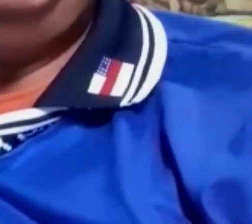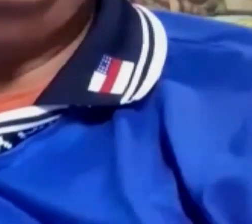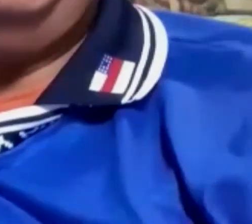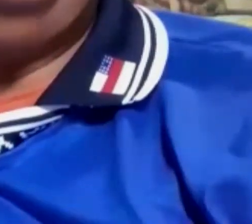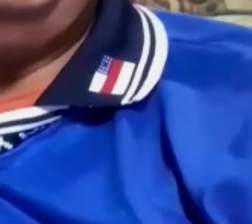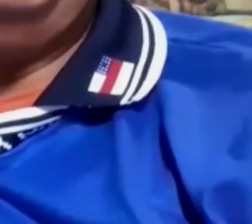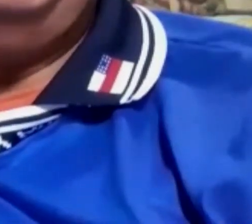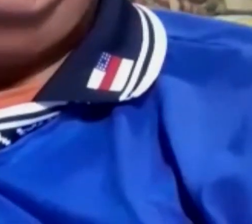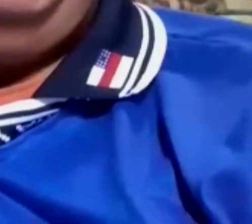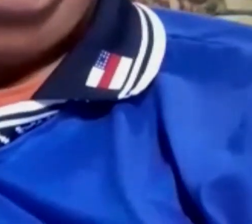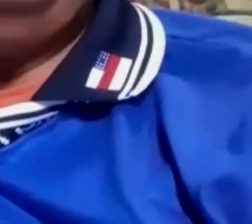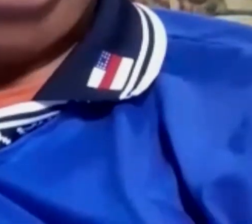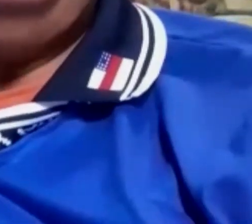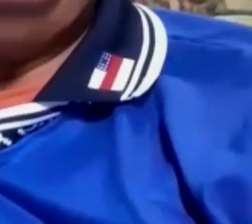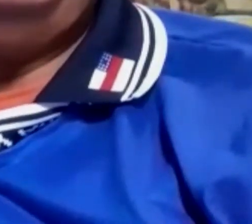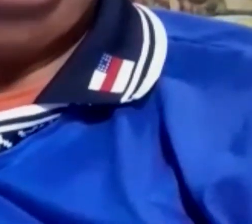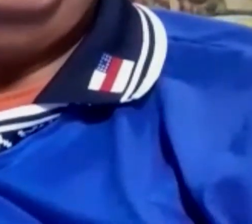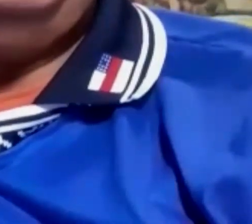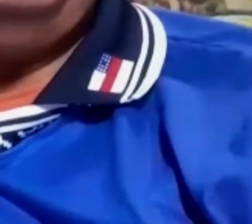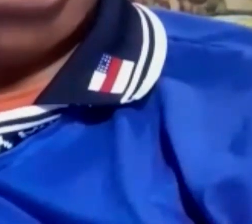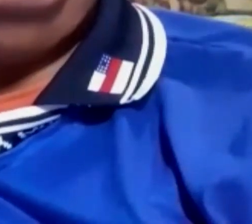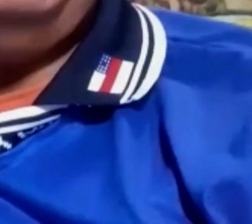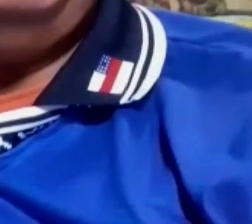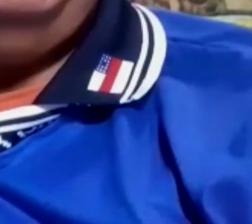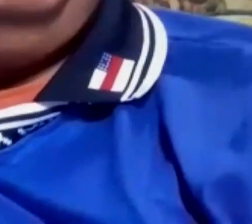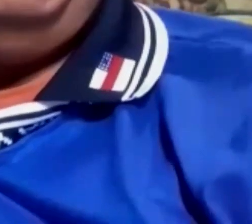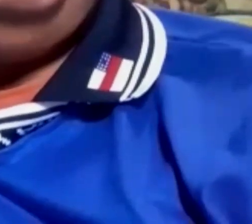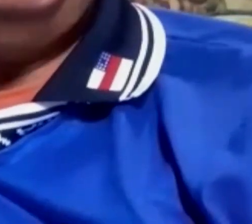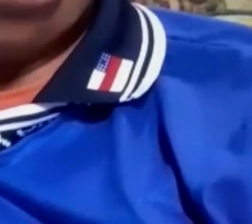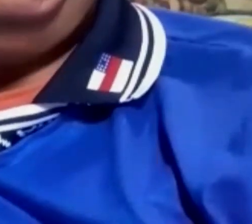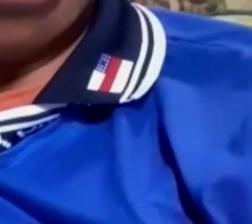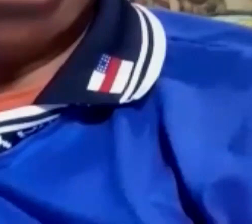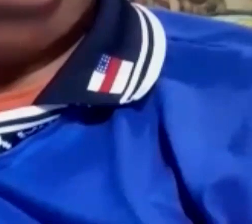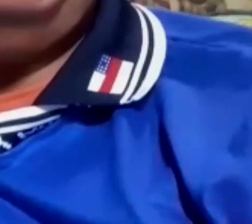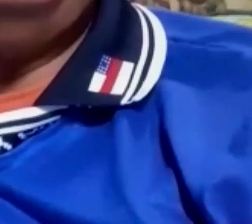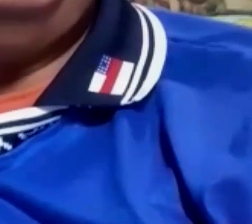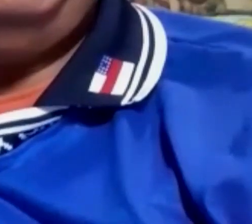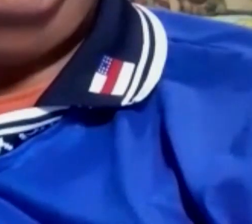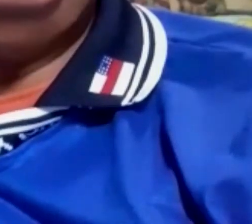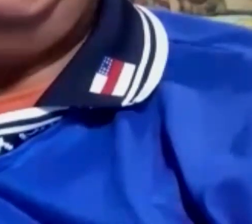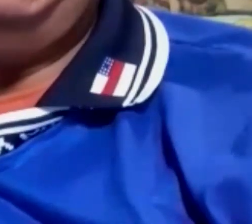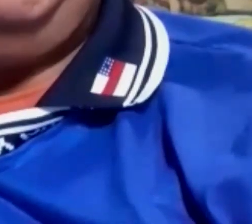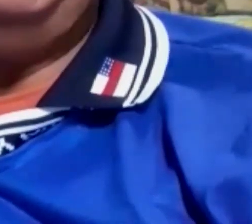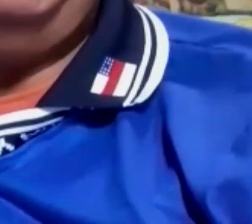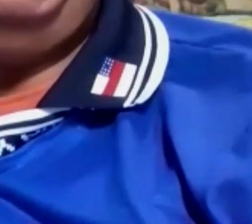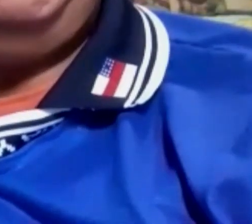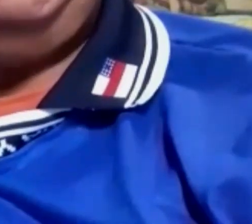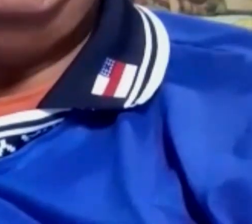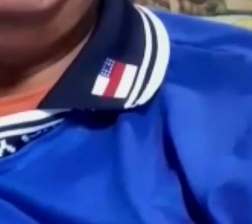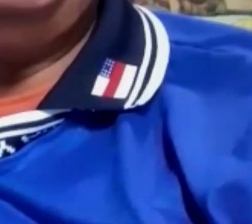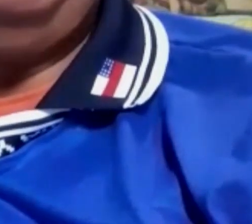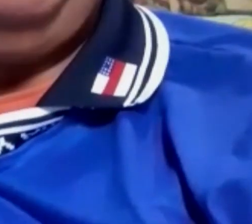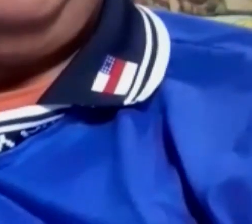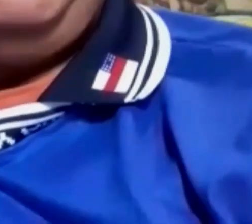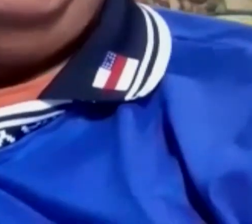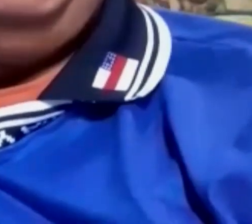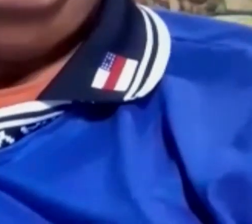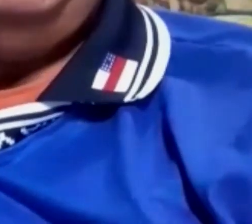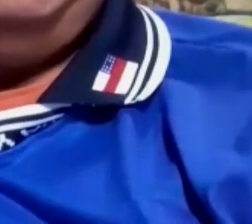perceber que Jaime resolve escrever a turma para participar do Exame Nacional de Matemática Aplicada.